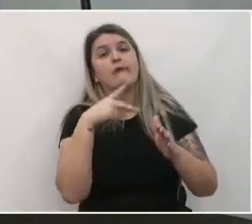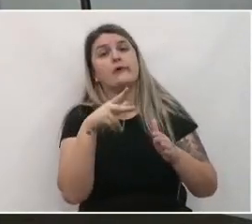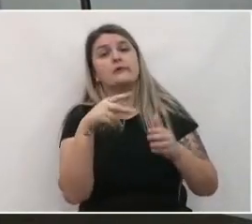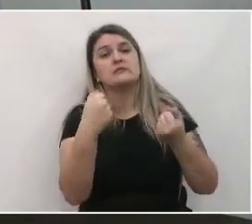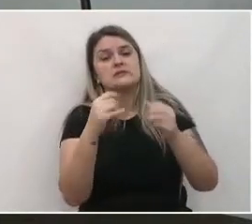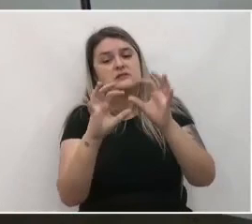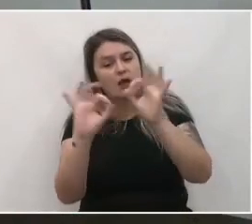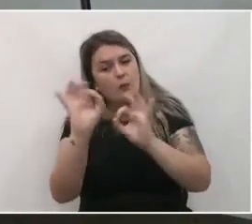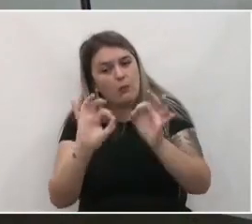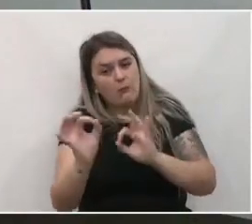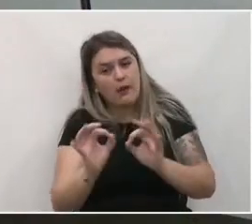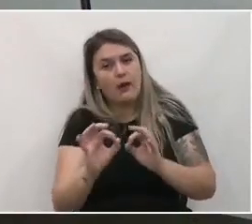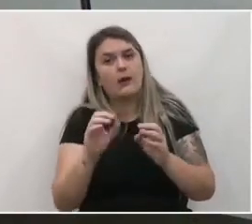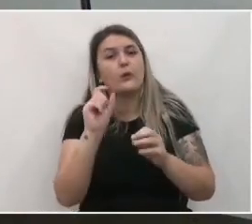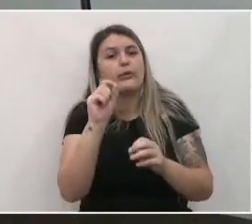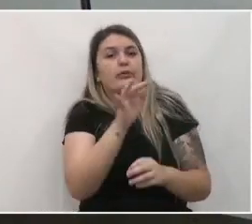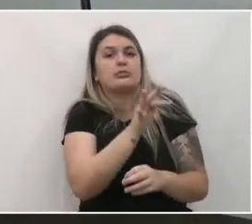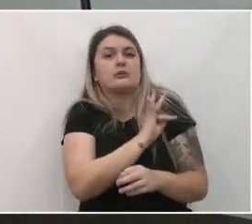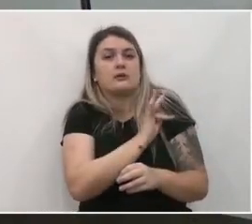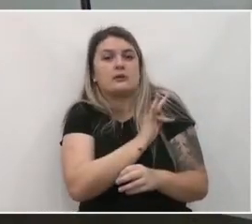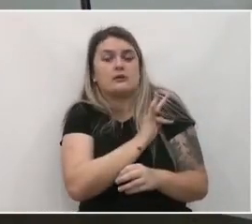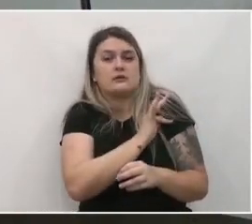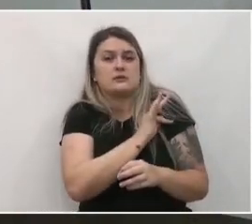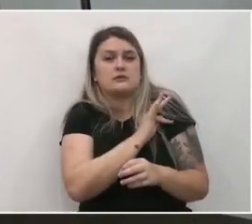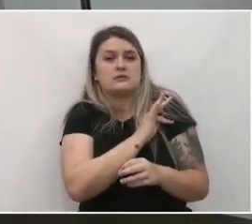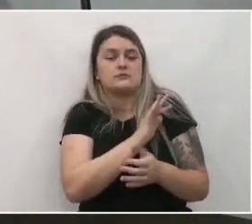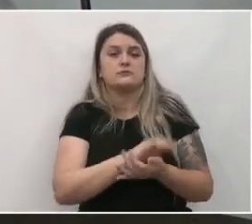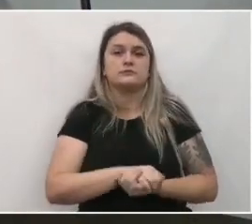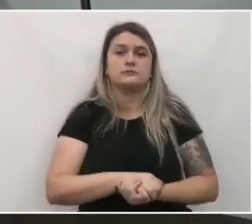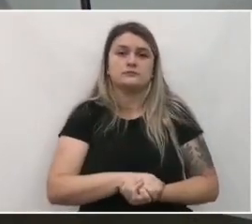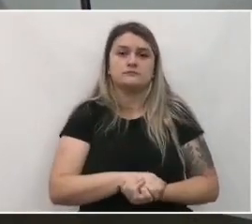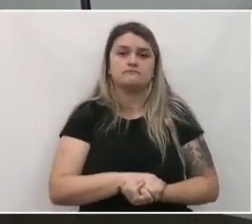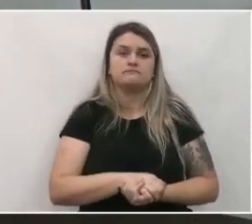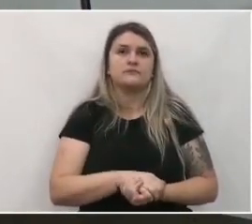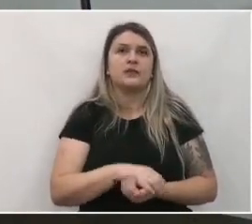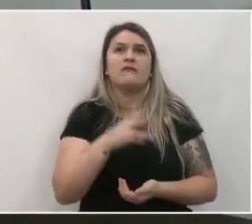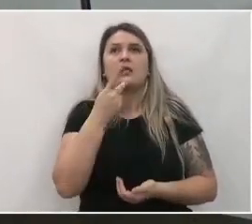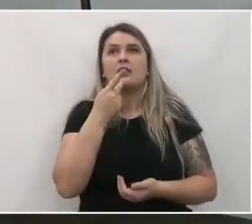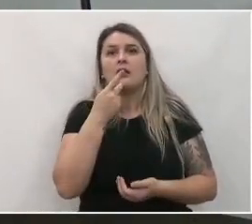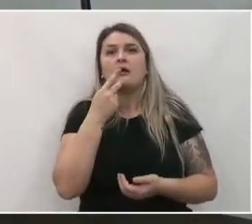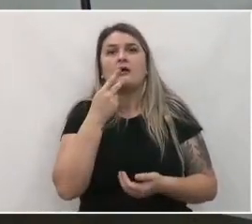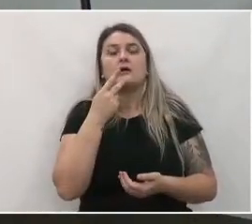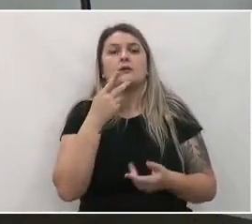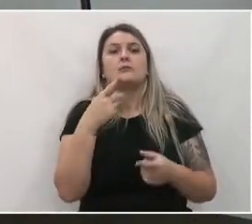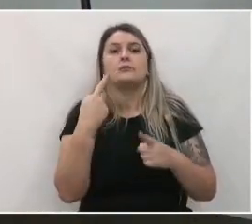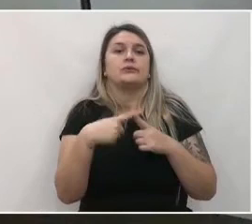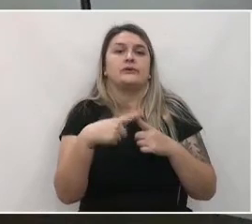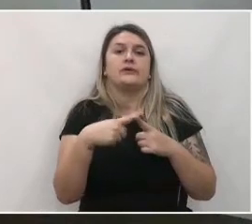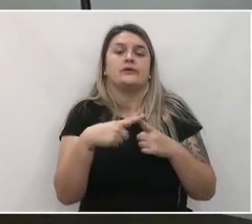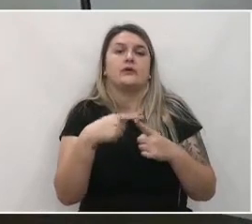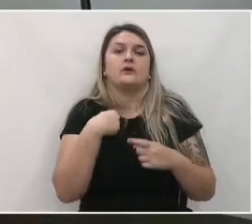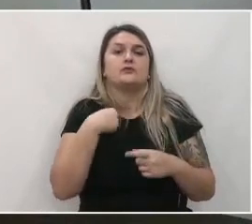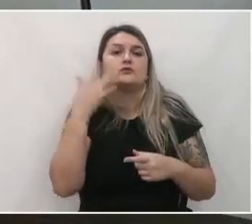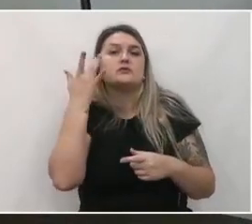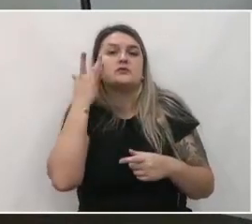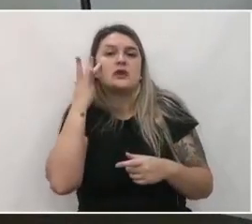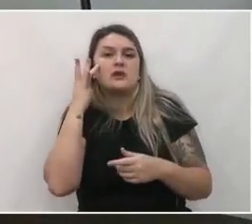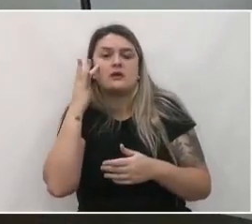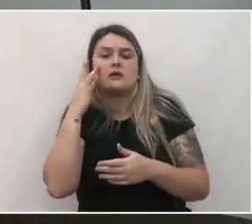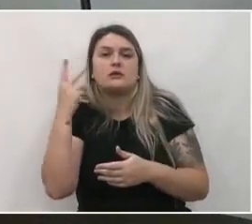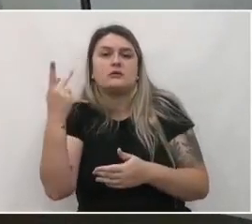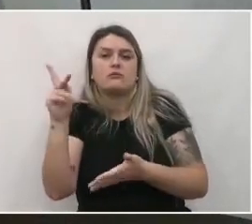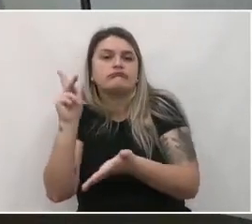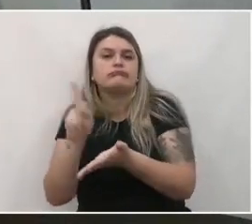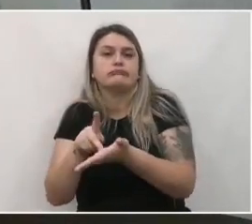as medidas técnicas que sejam necessárias para isso. Nós estamos falando aqui muito em linhas gerais, porque eu não sei o caso concreto,